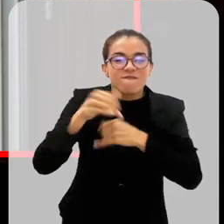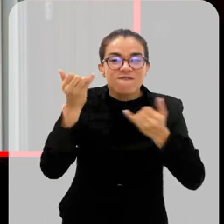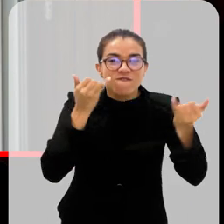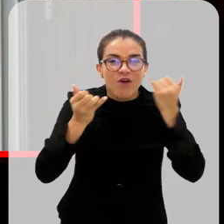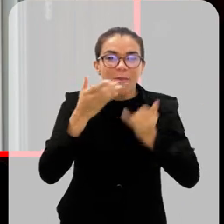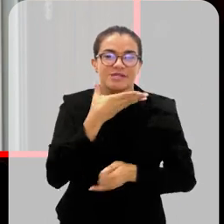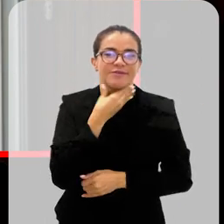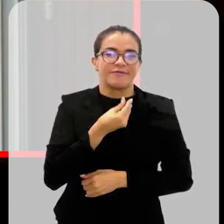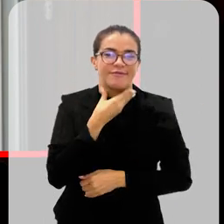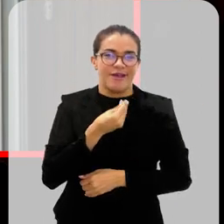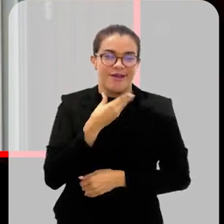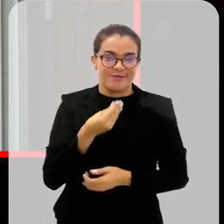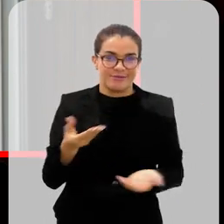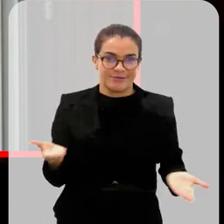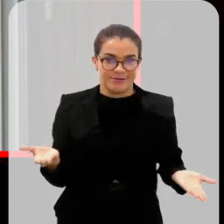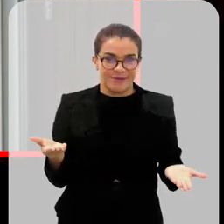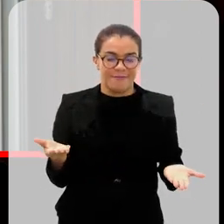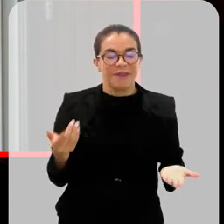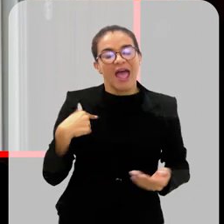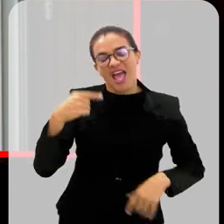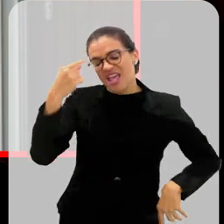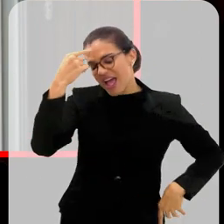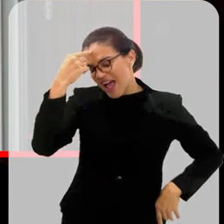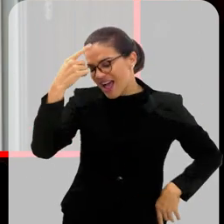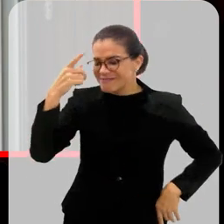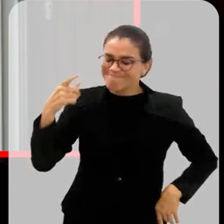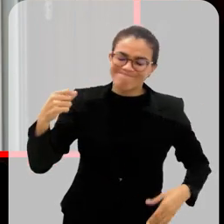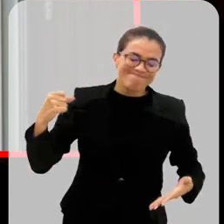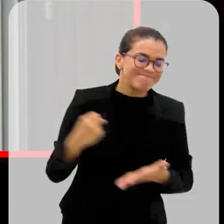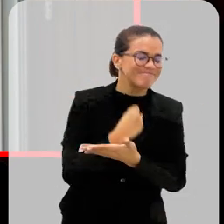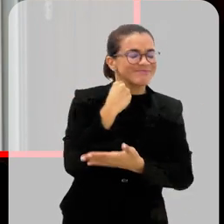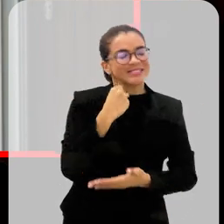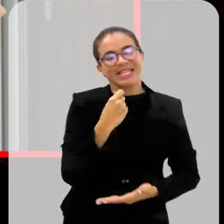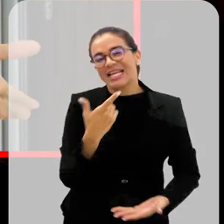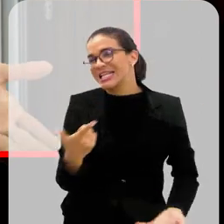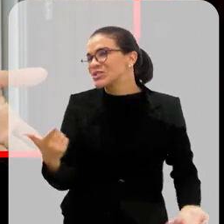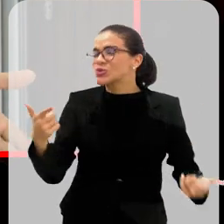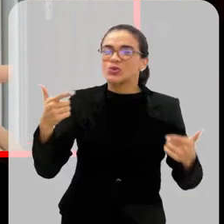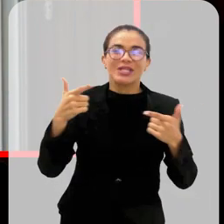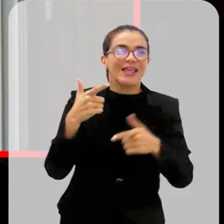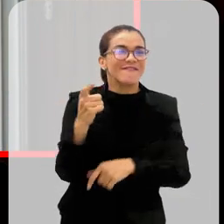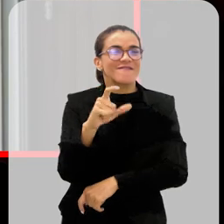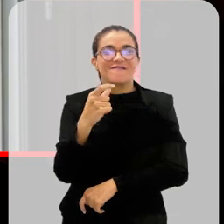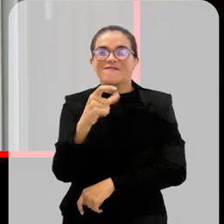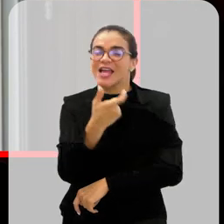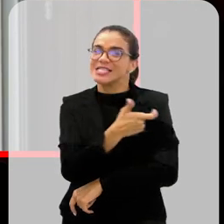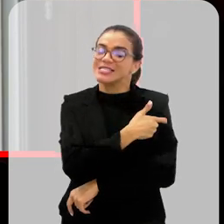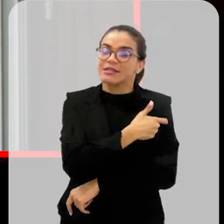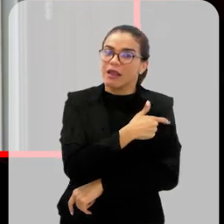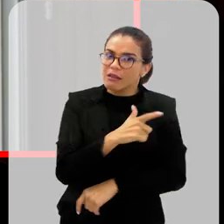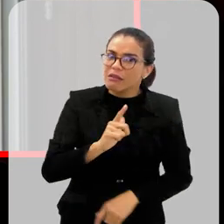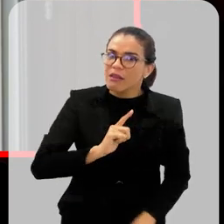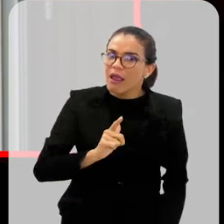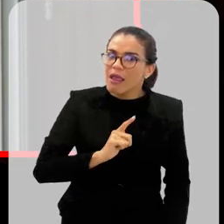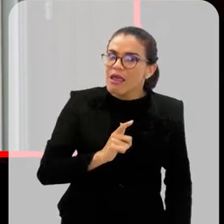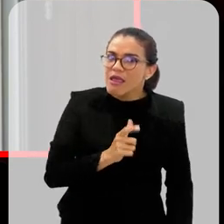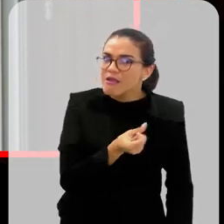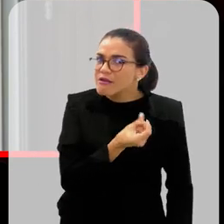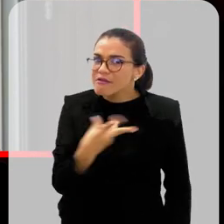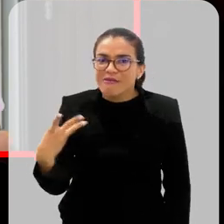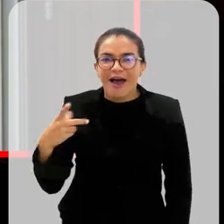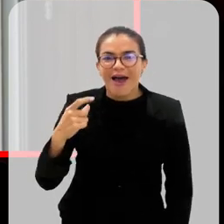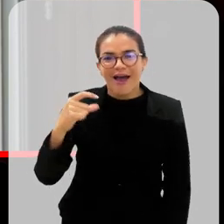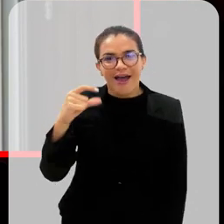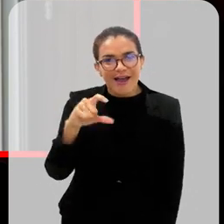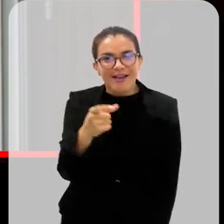daquela determinada vacina. Ah, mas... Aí depois fica pensando assim, ah, mas não existe a vacina para aquela doença? Mas agora já temos